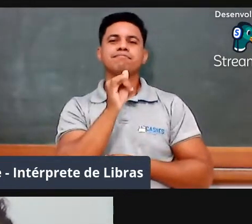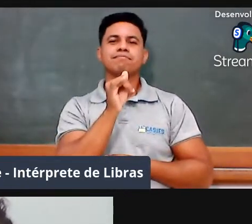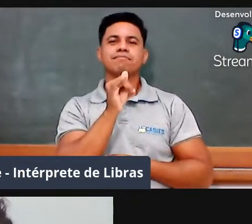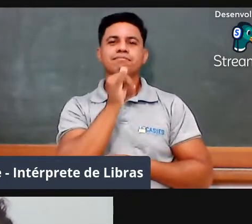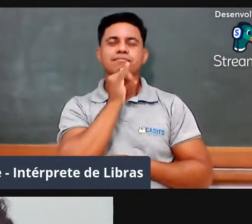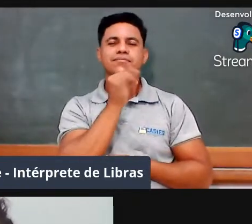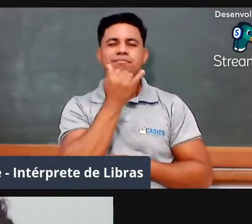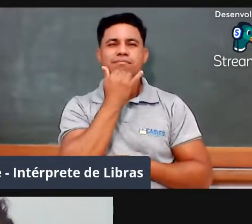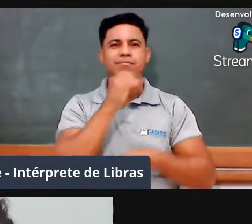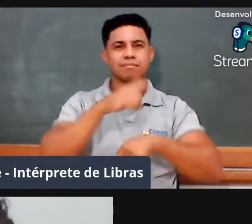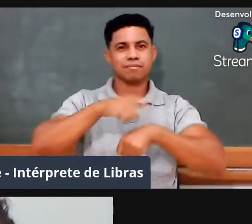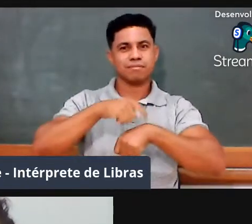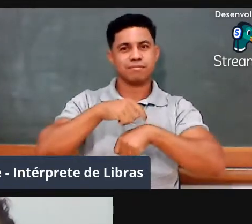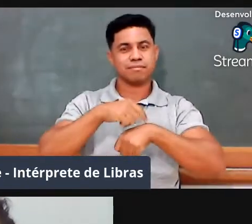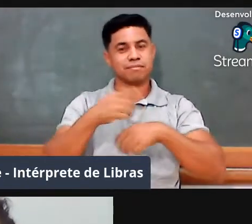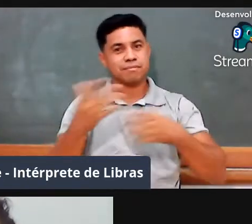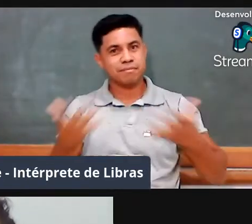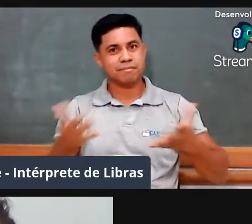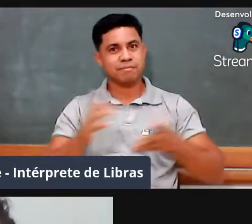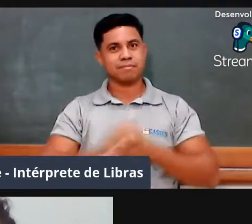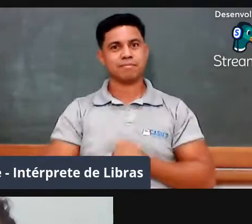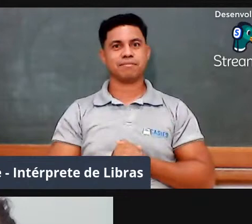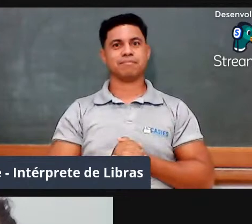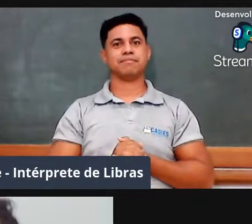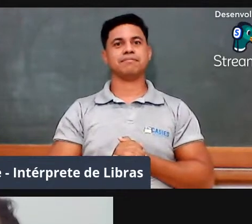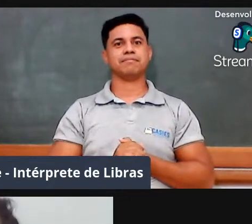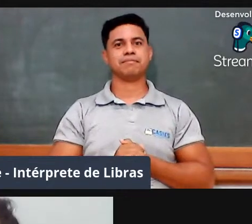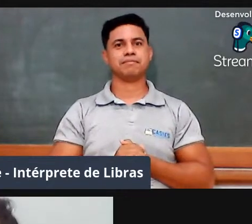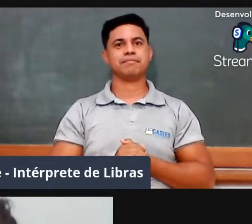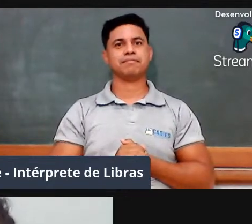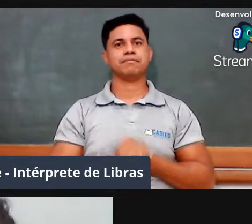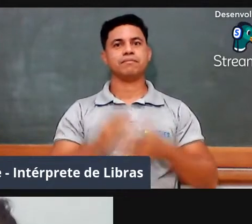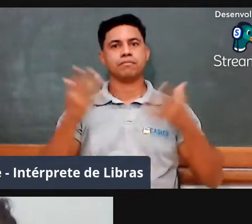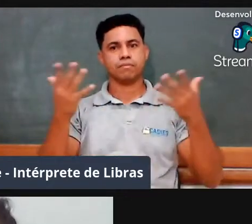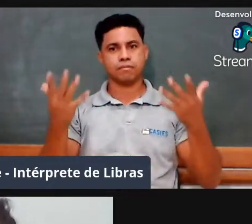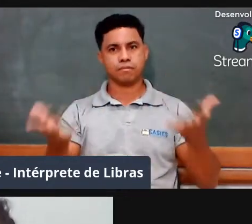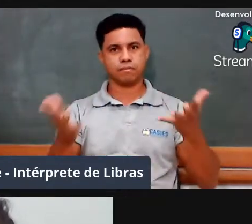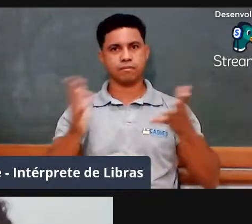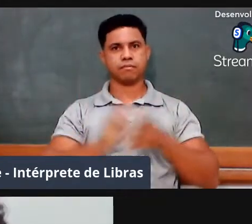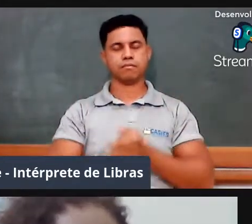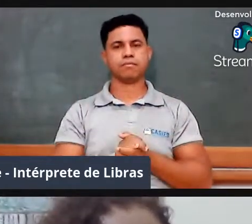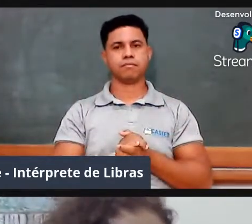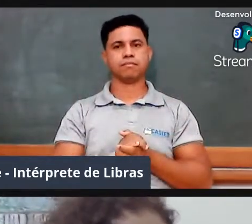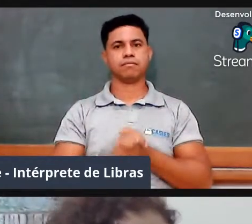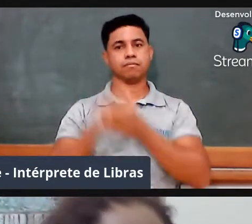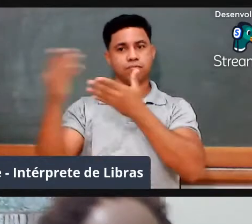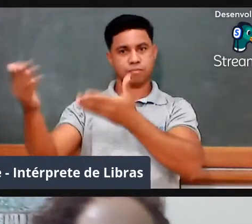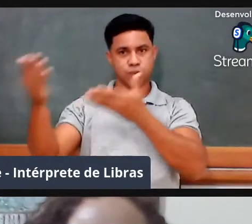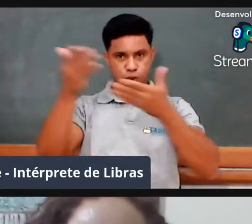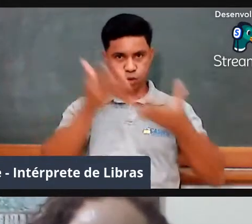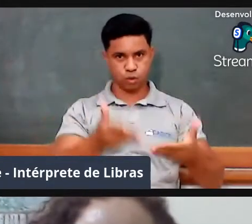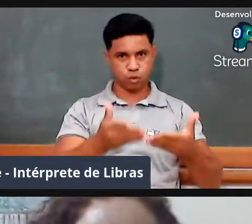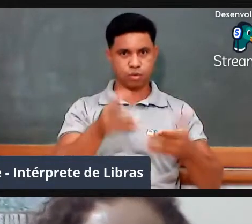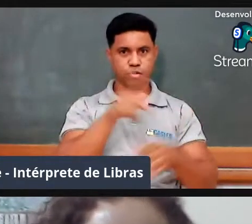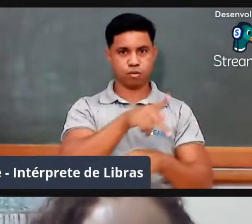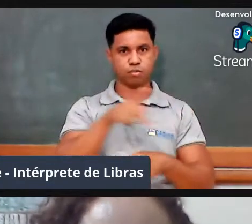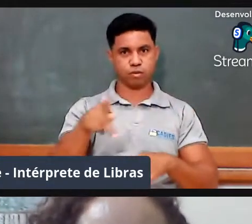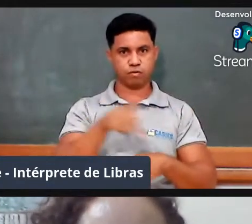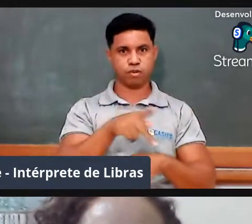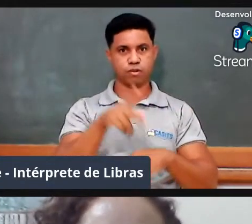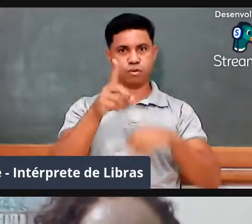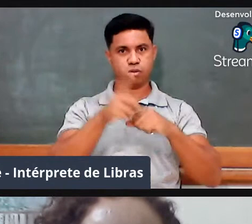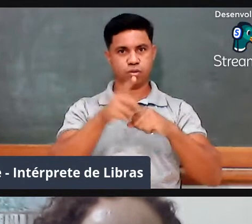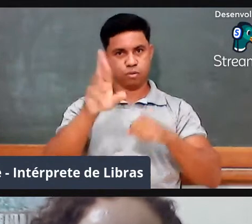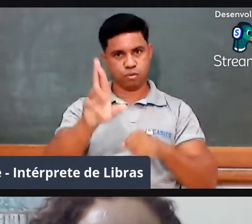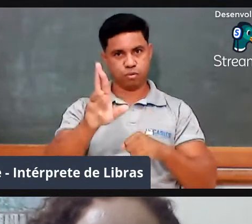Sem mais delongas, né, professora Luciene? Vou trazer à sala o professor doutor Wagner Rodrigues